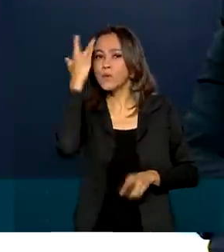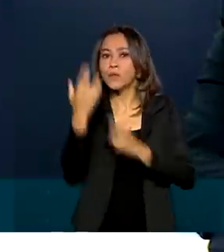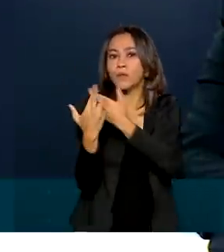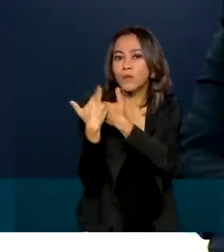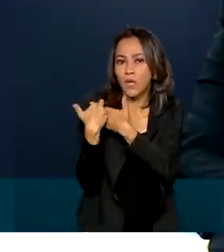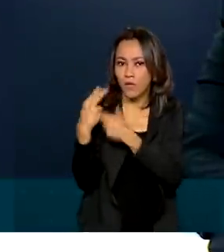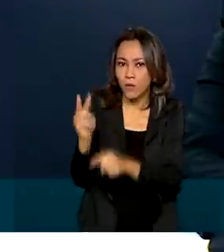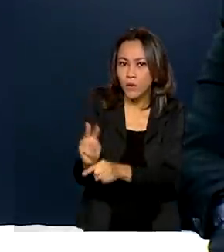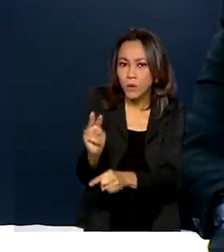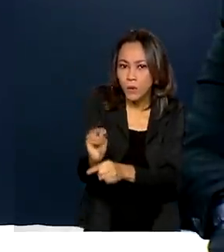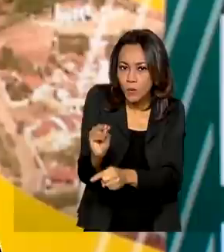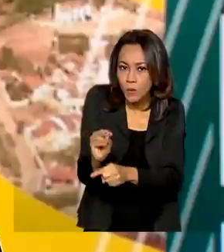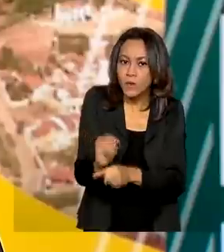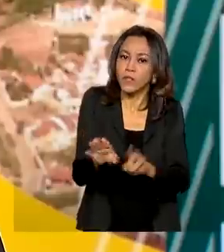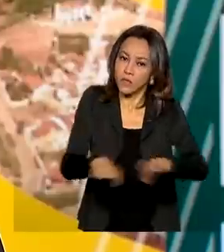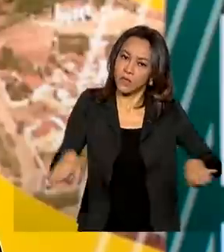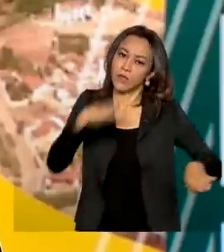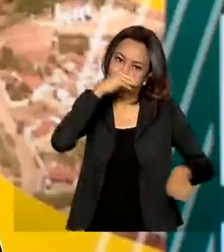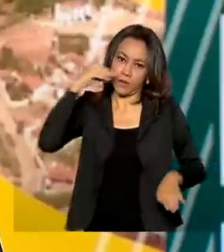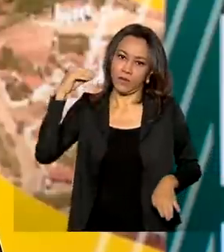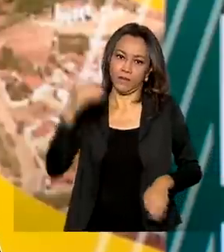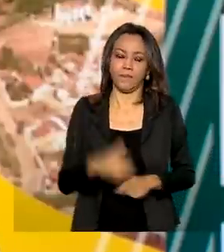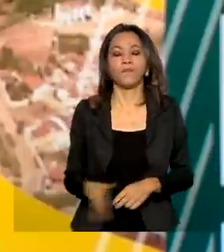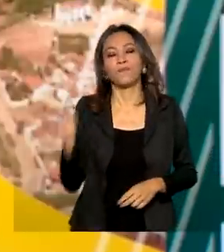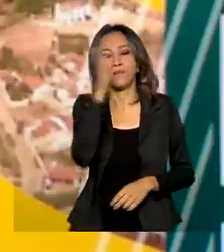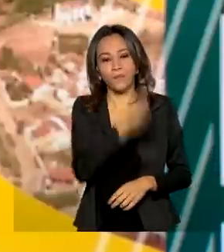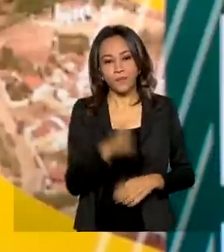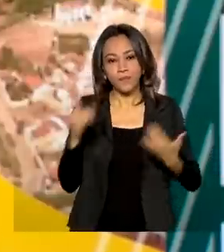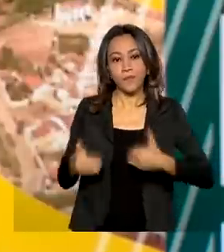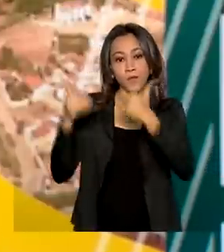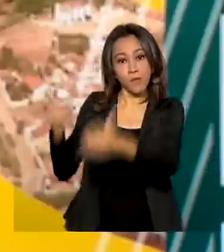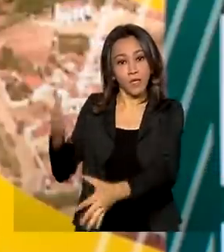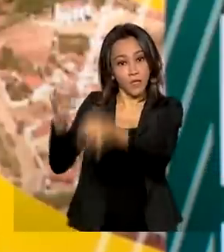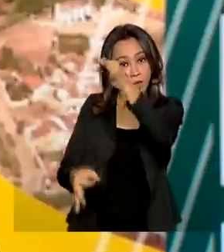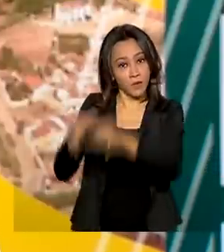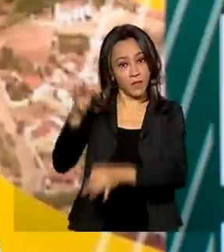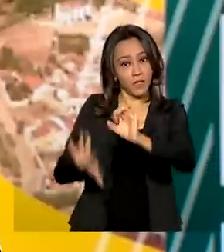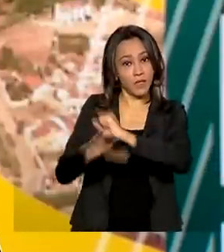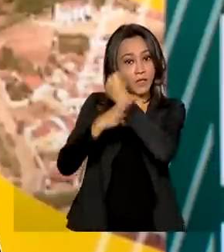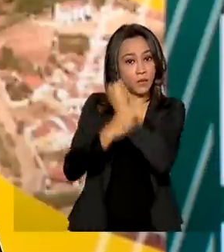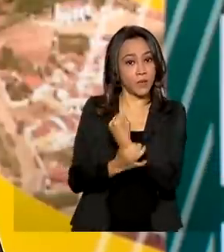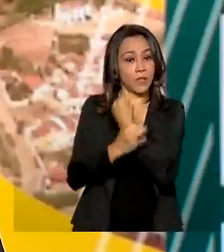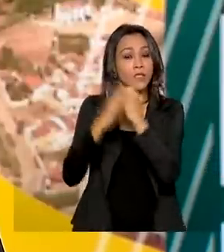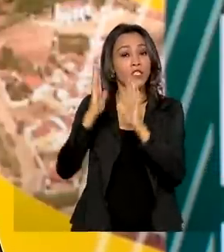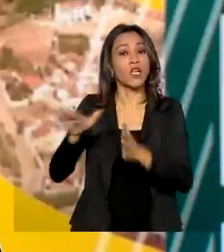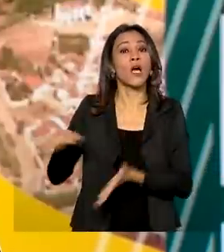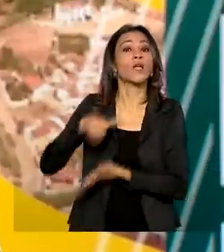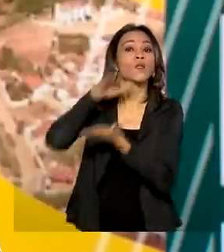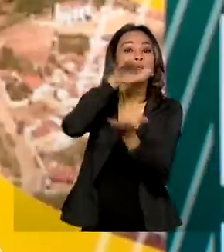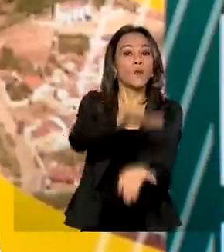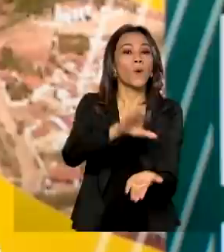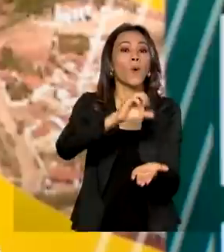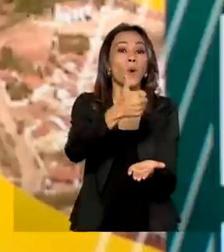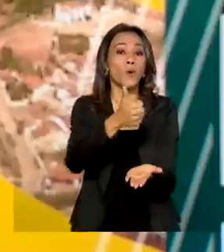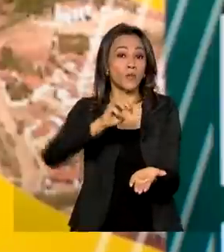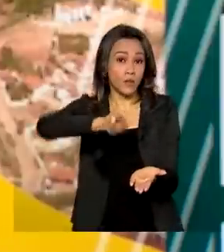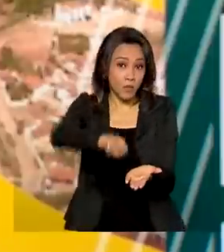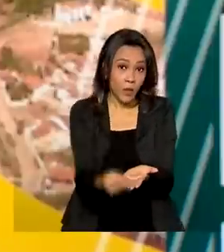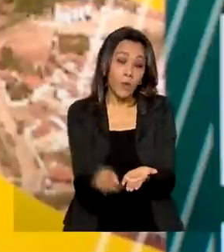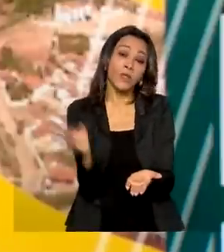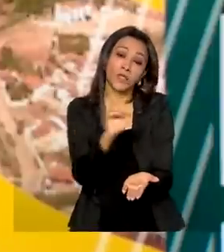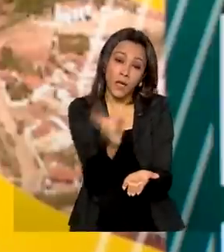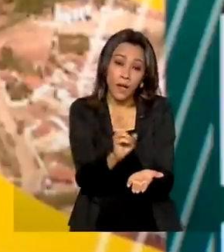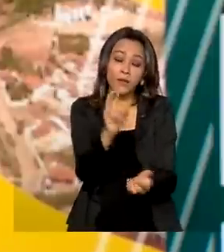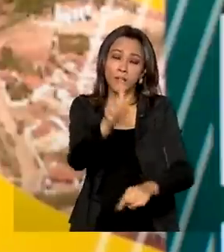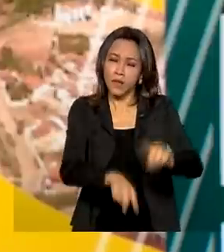essas crianças e esses adolescentes. E o Ministério da Justiça e Segurança Pública fez uma doação de quase 11 milhões de reais em